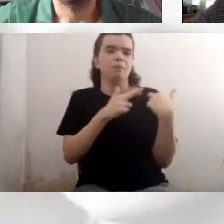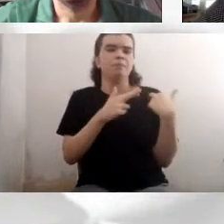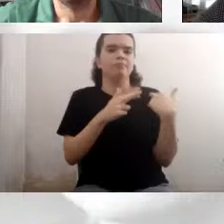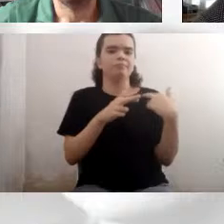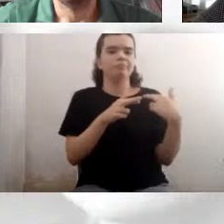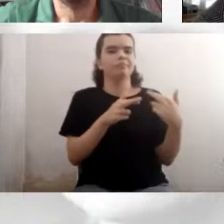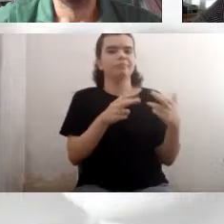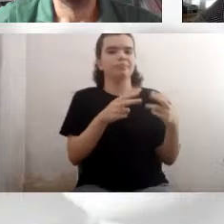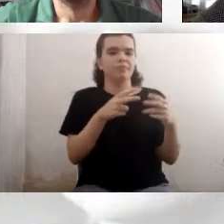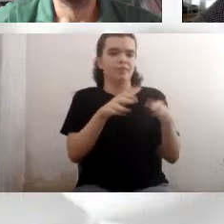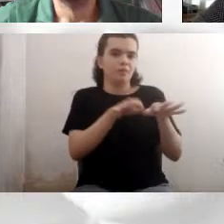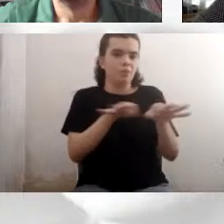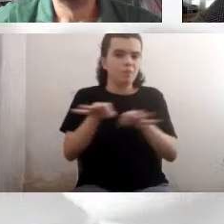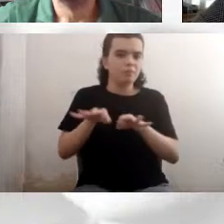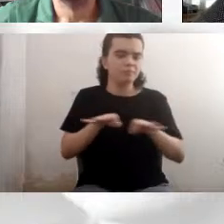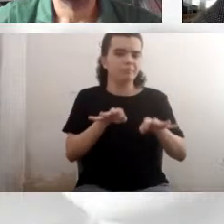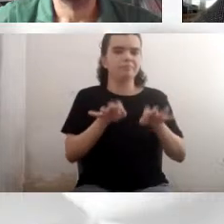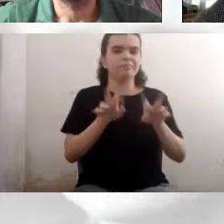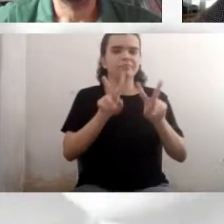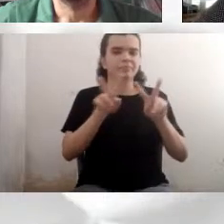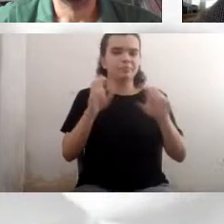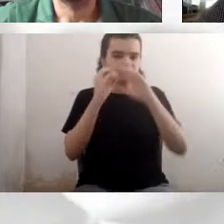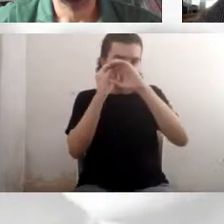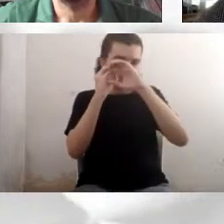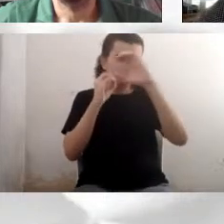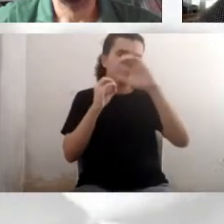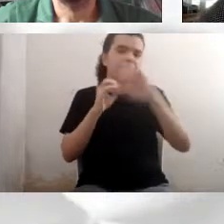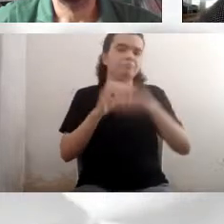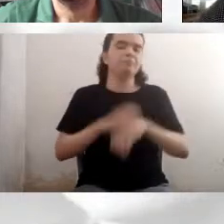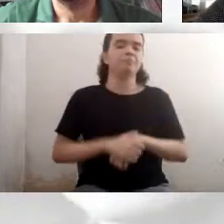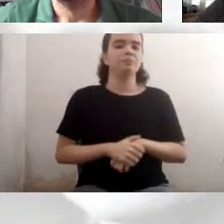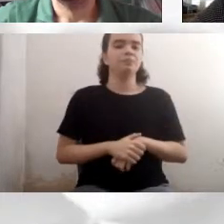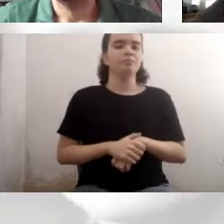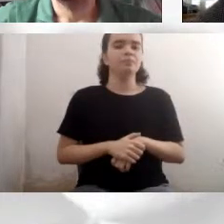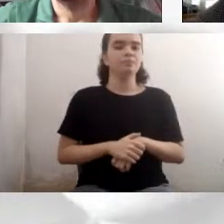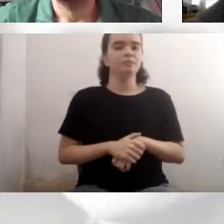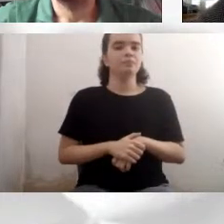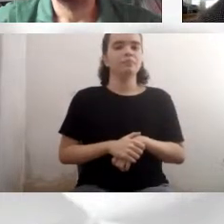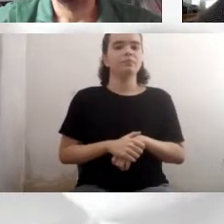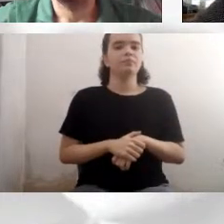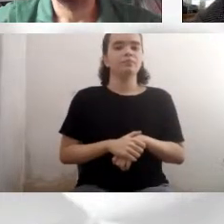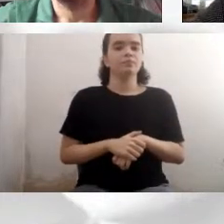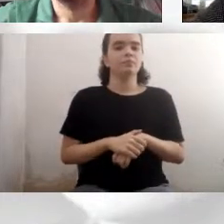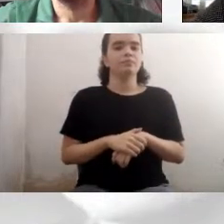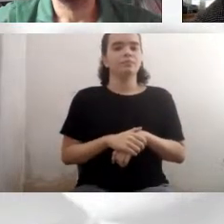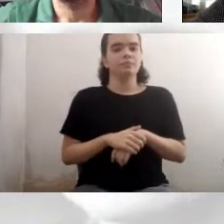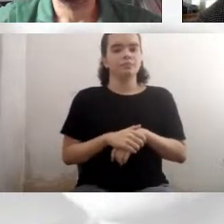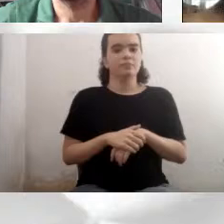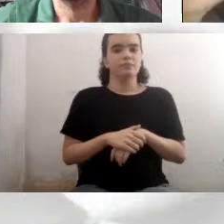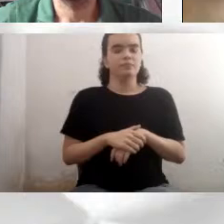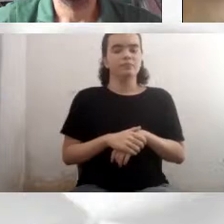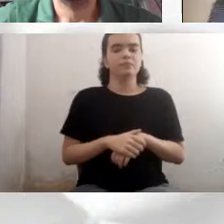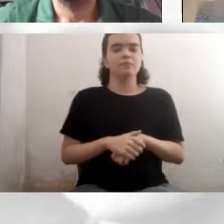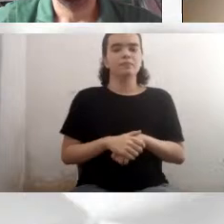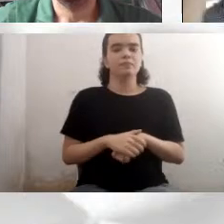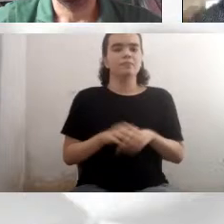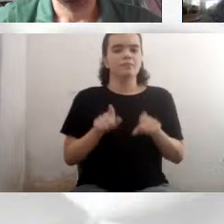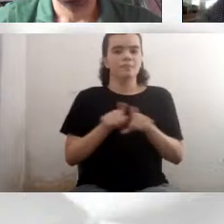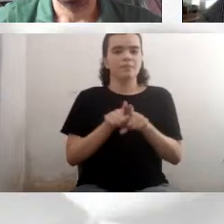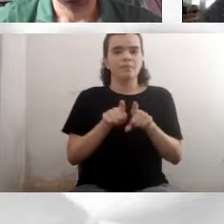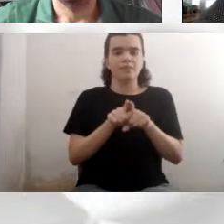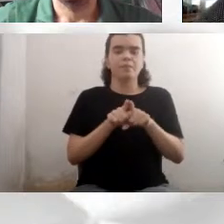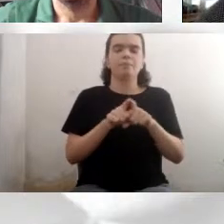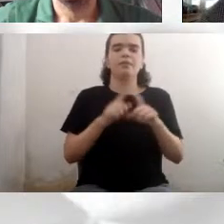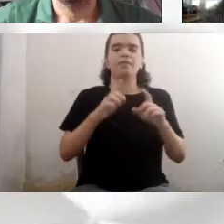observações remotas e, naturalmente, as dos satélites. A gente não vai no satélite que está orbitando a